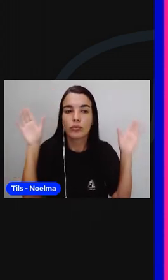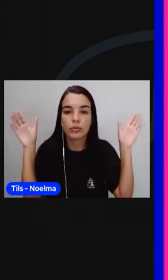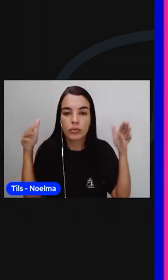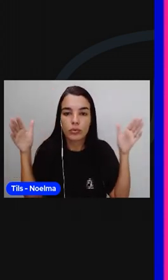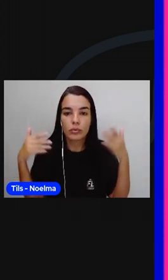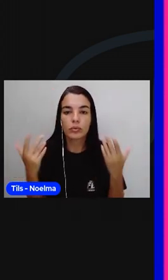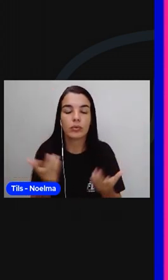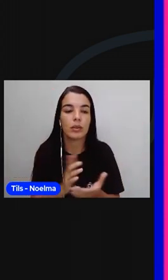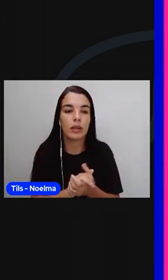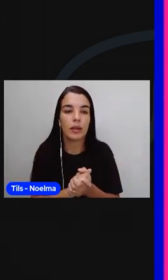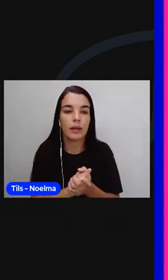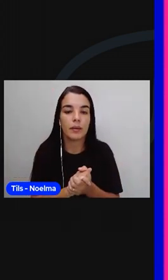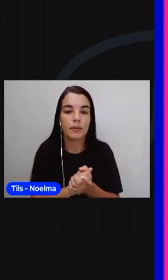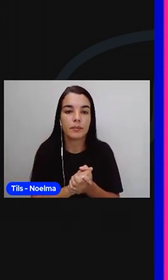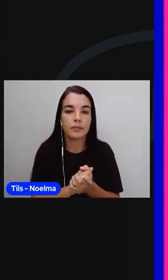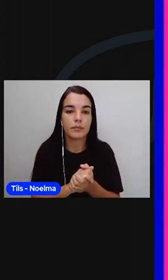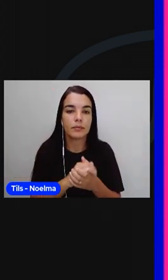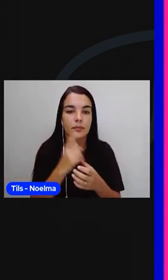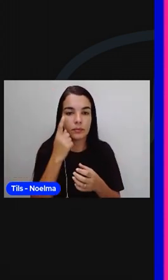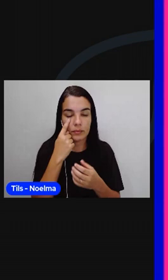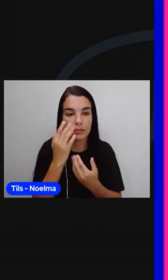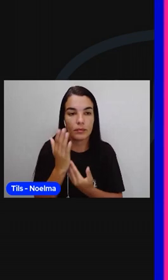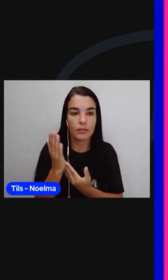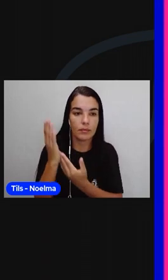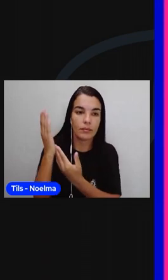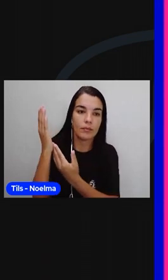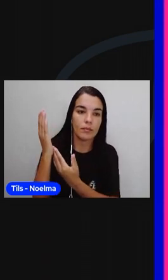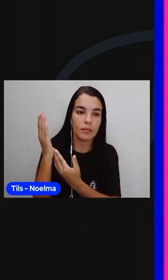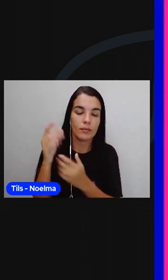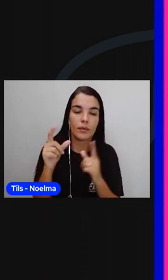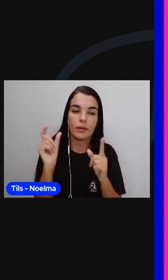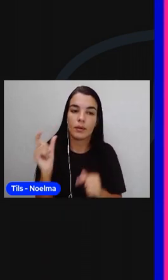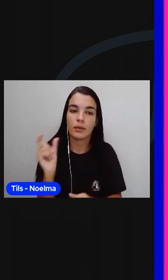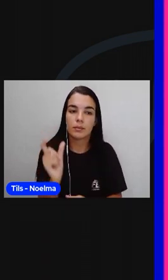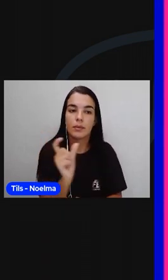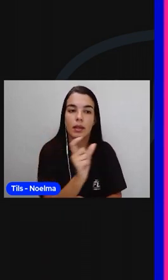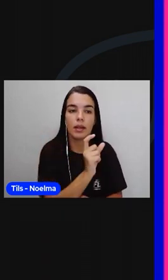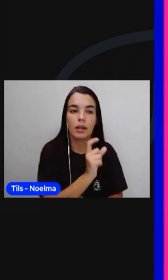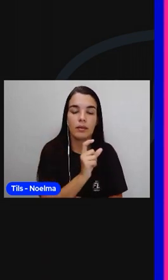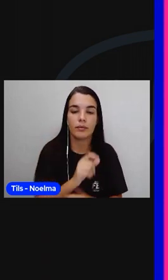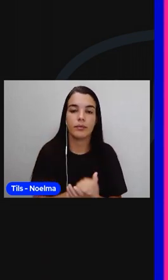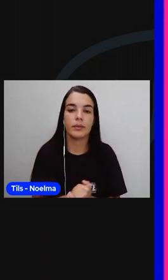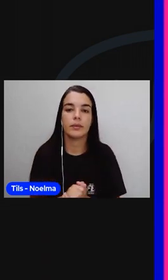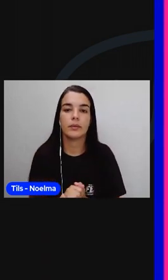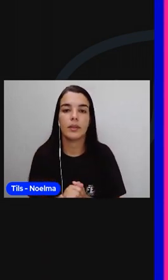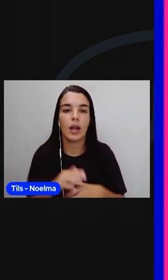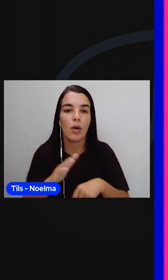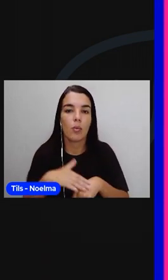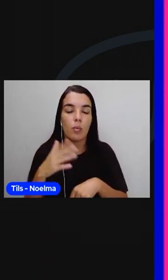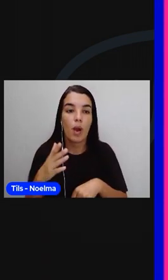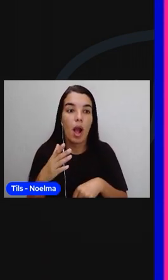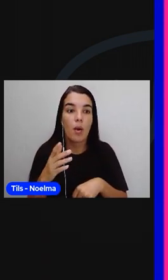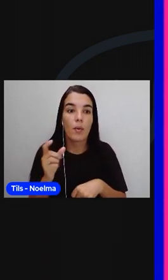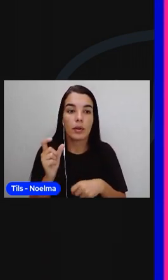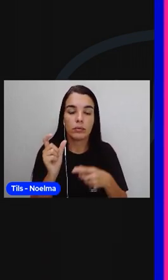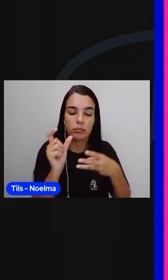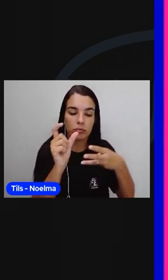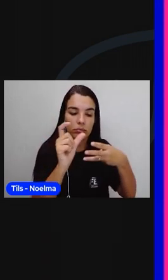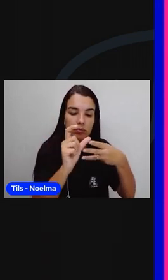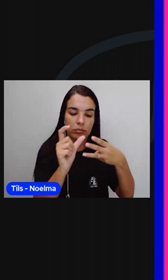Jacaré, tucano, gato, búfalo, urubu,